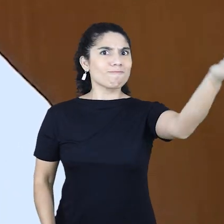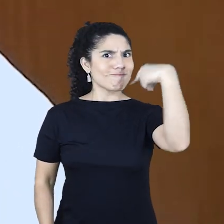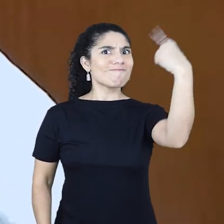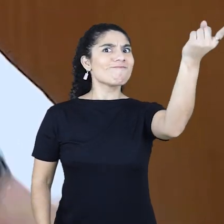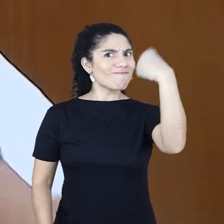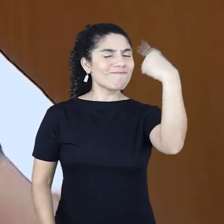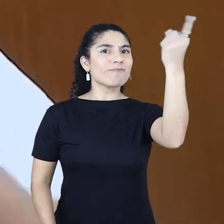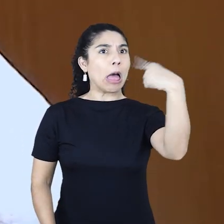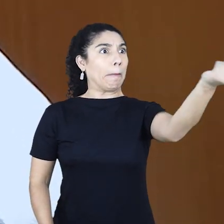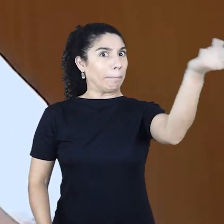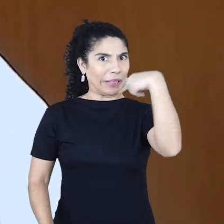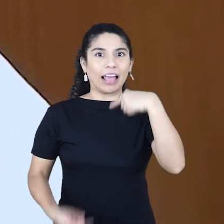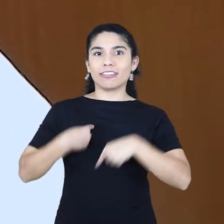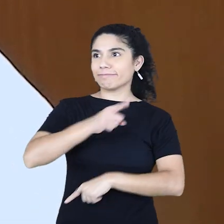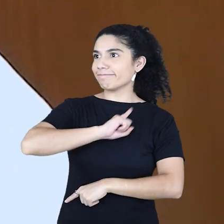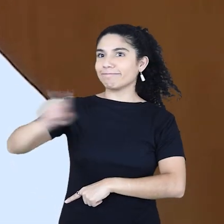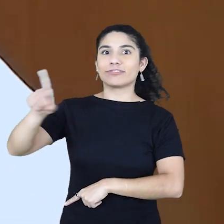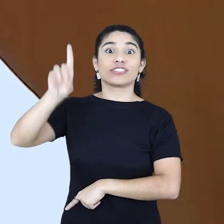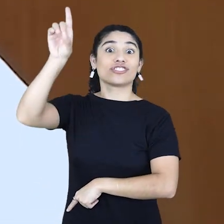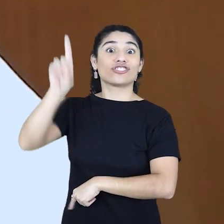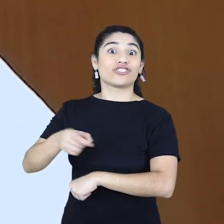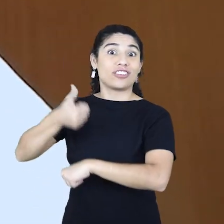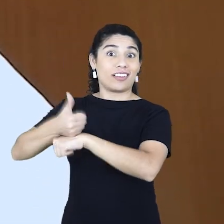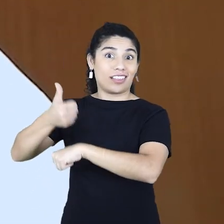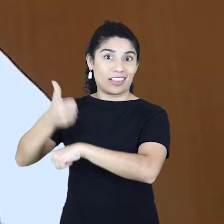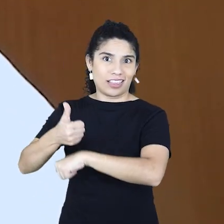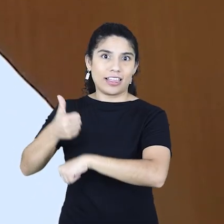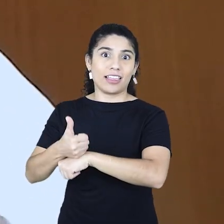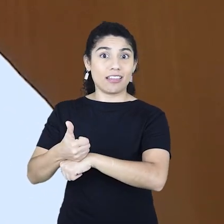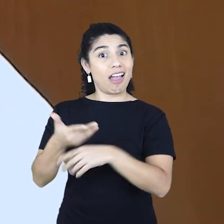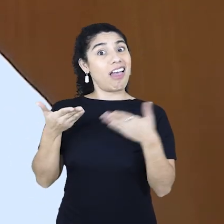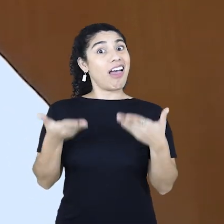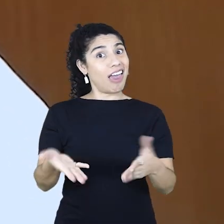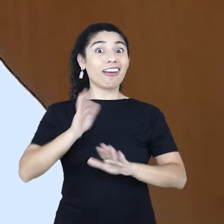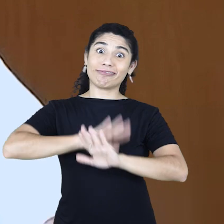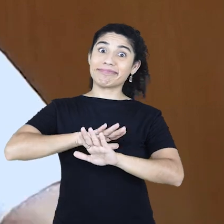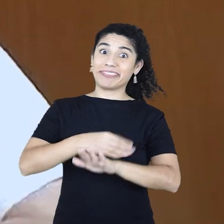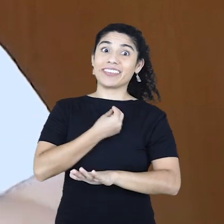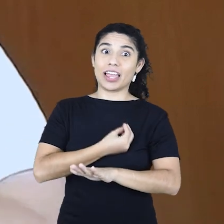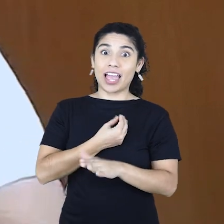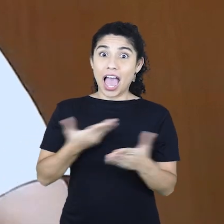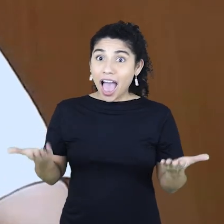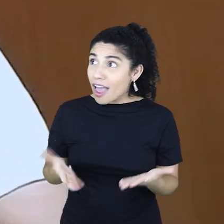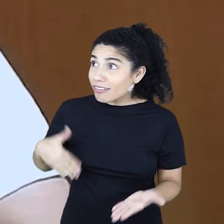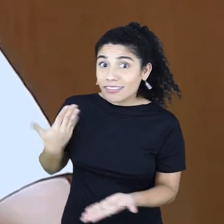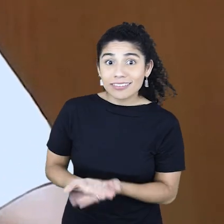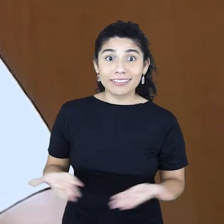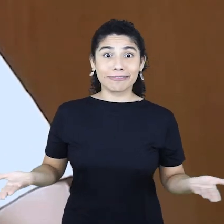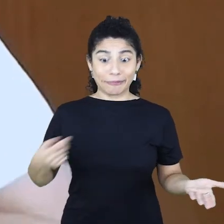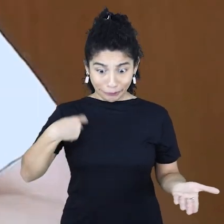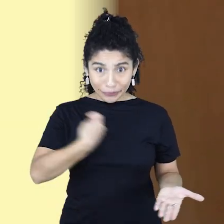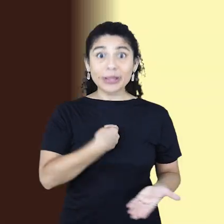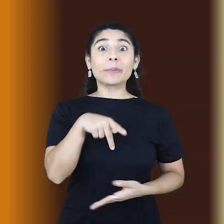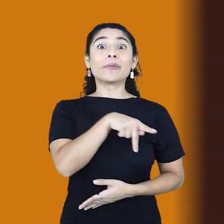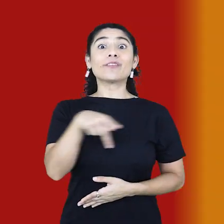mandava para a diretoria por dispersão. E veja a ironia da vida, hoje sou professora de história.